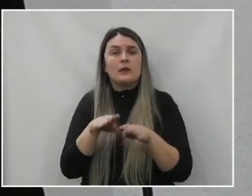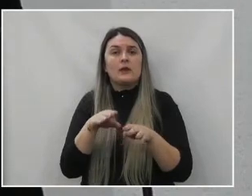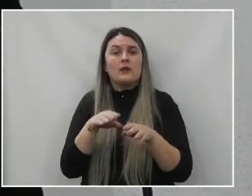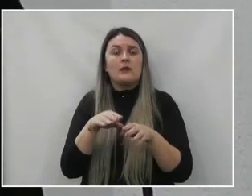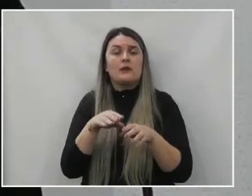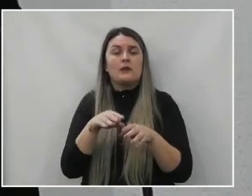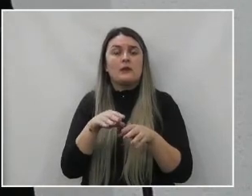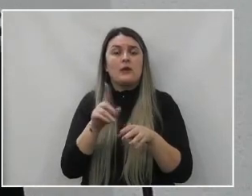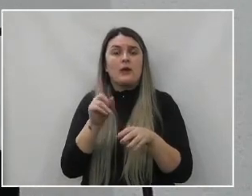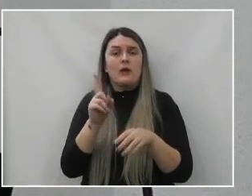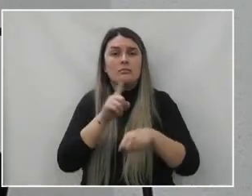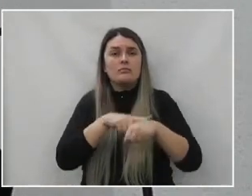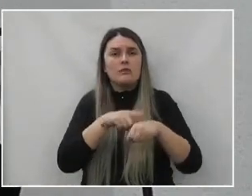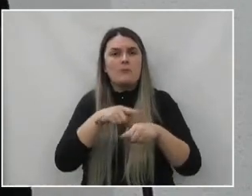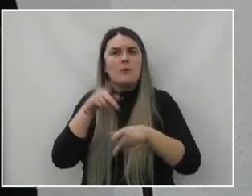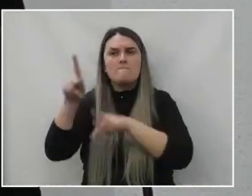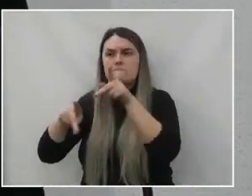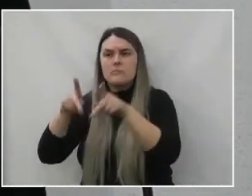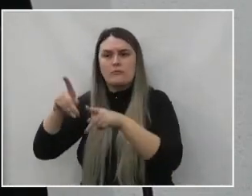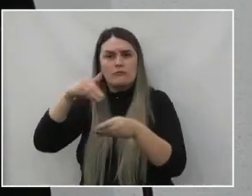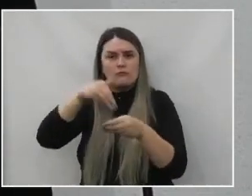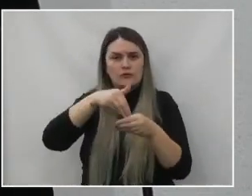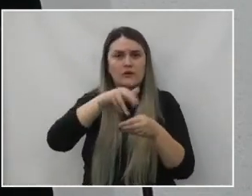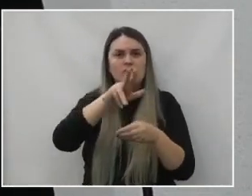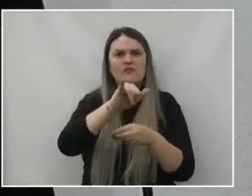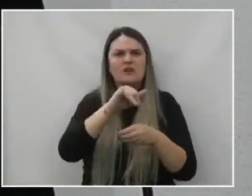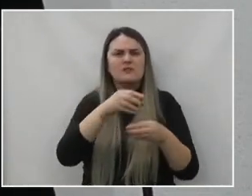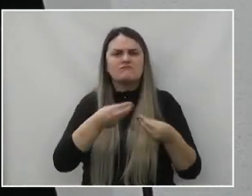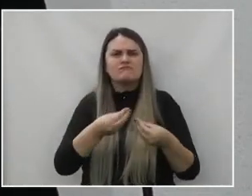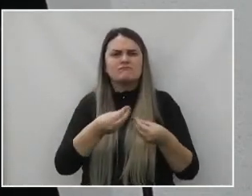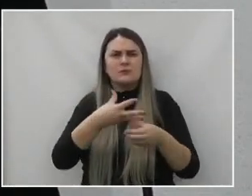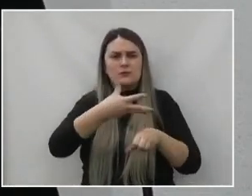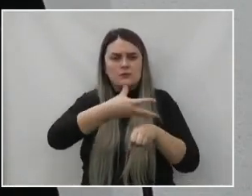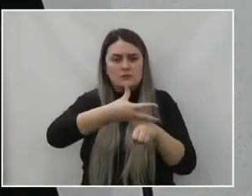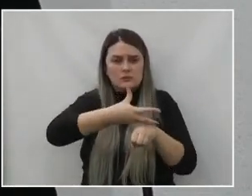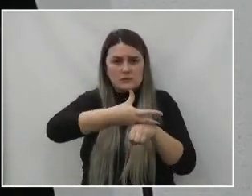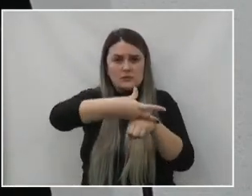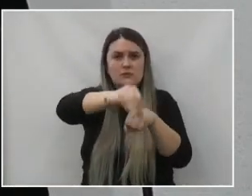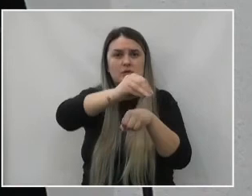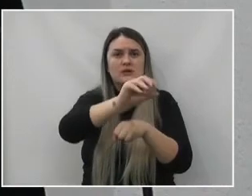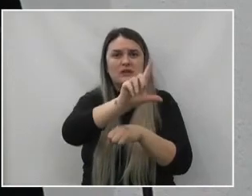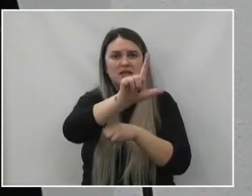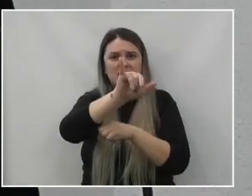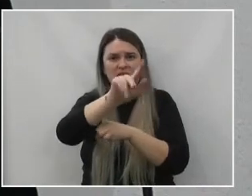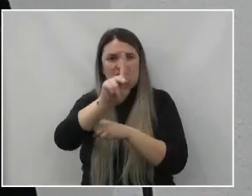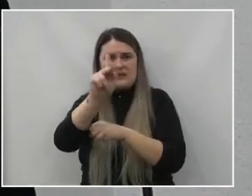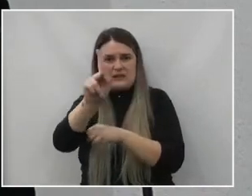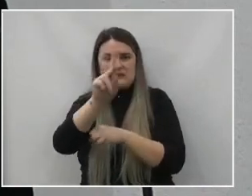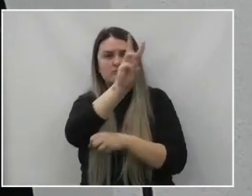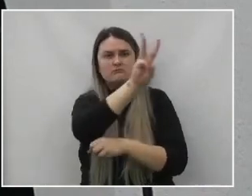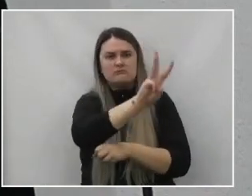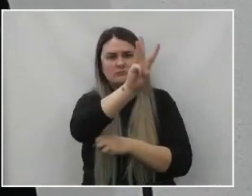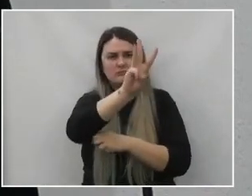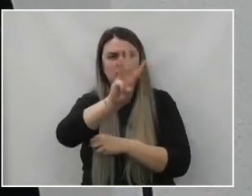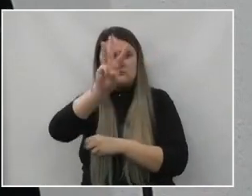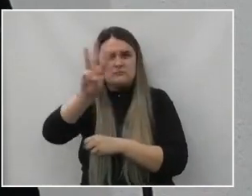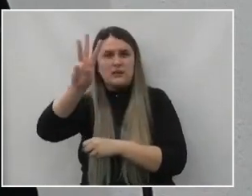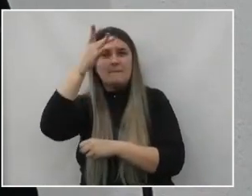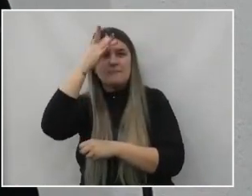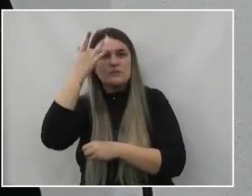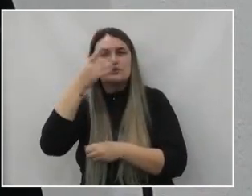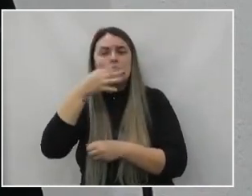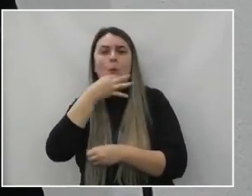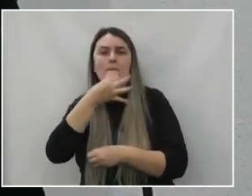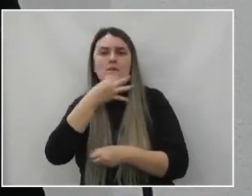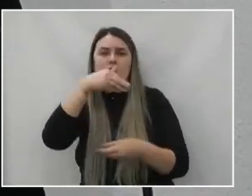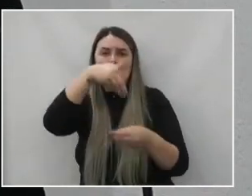consulta popular, onde será passado o link, onde, através desse site, cada um poderá opinar. E já pedimos para